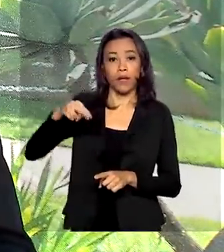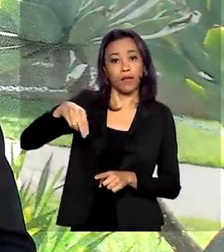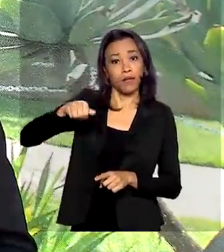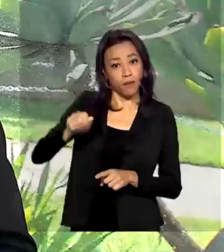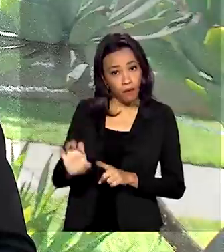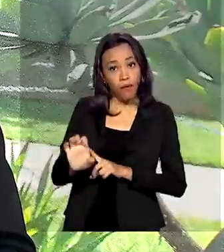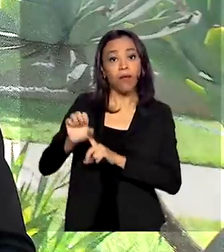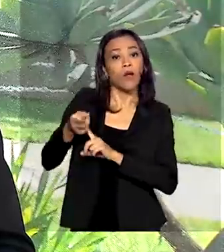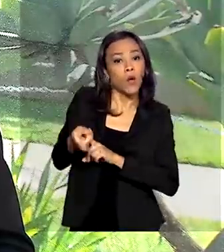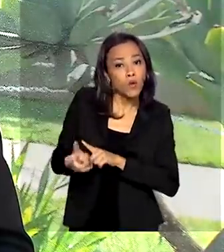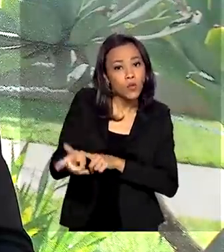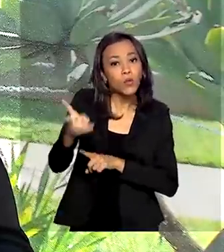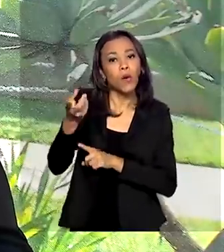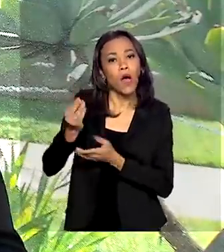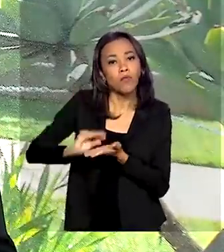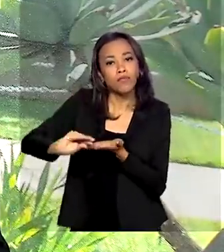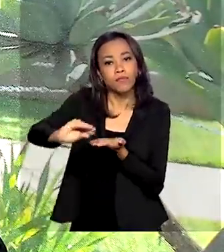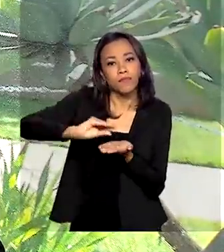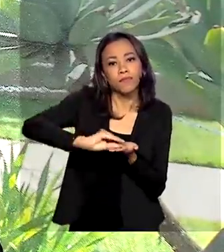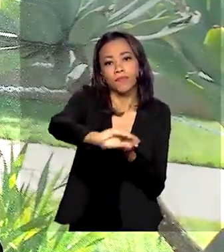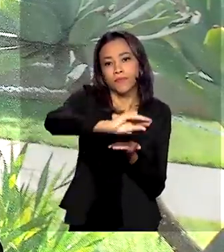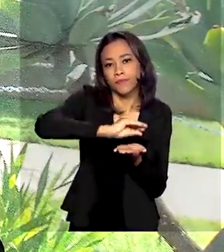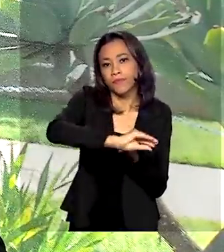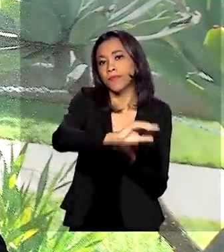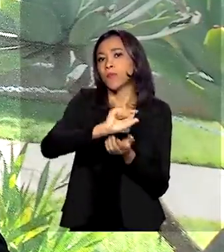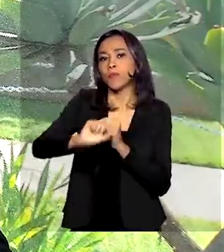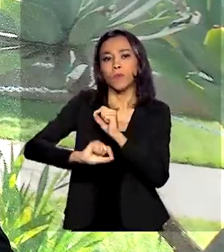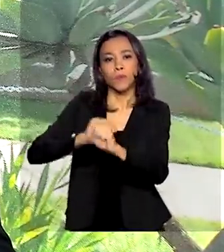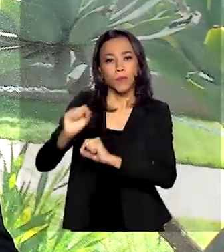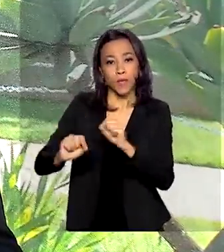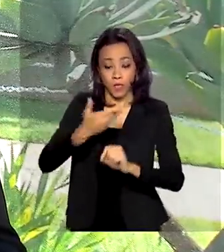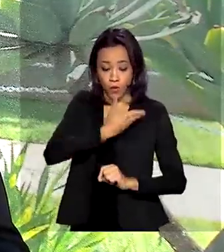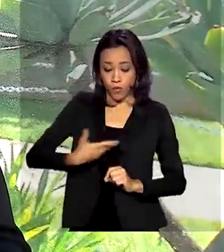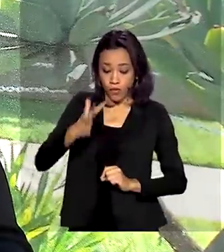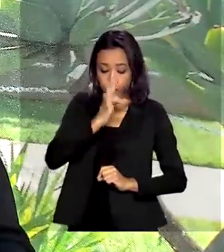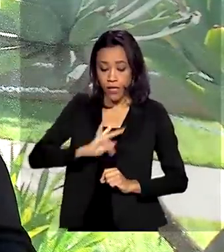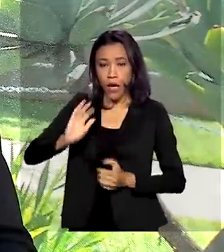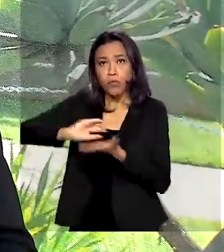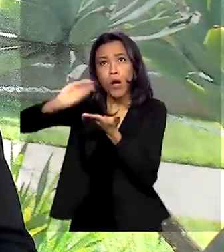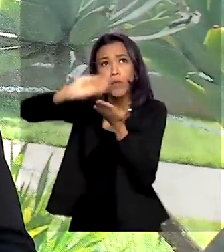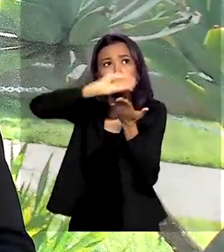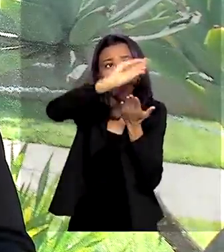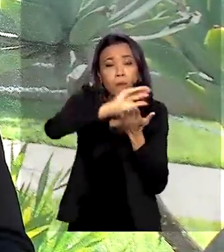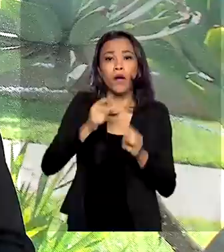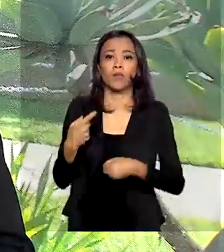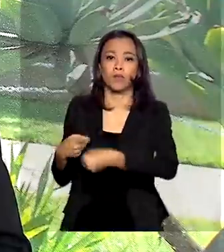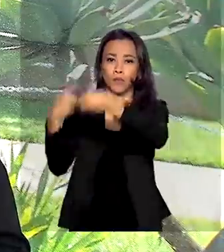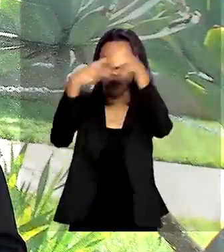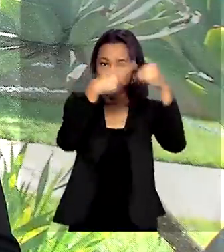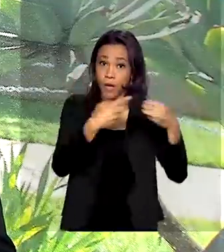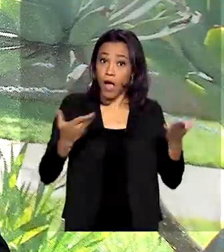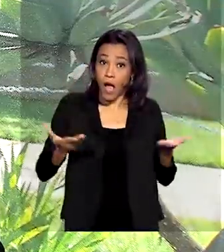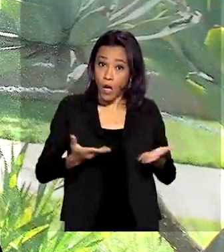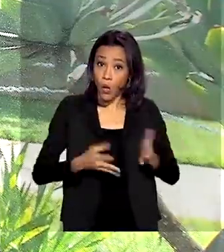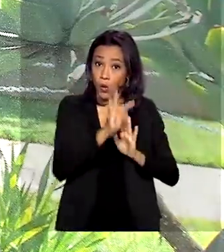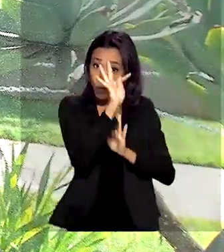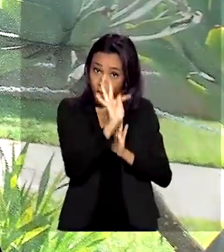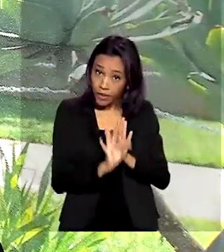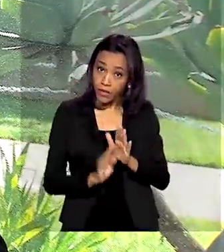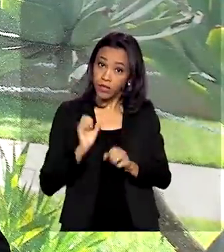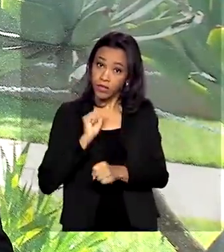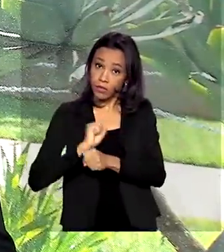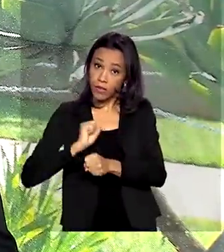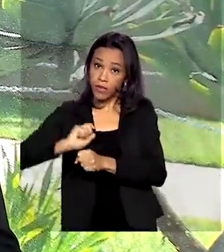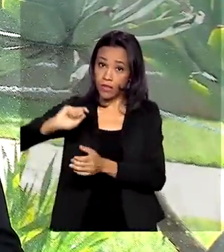continuar a ser repassado da União para Estados e Municípios. O texto segue agora para a sanção da presidência da